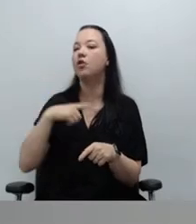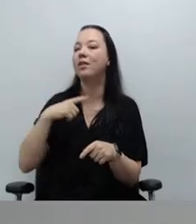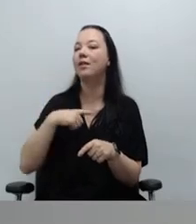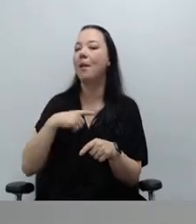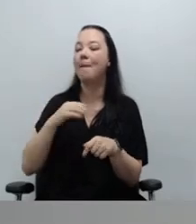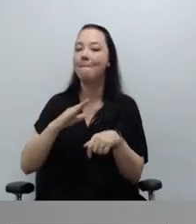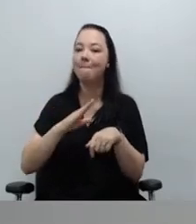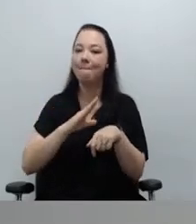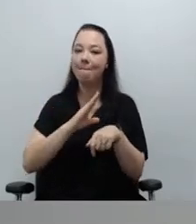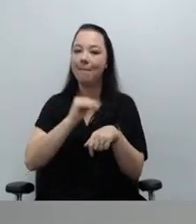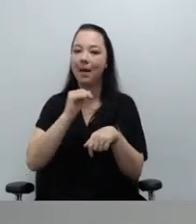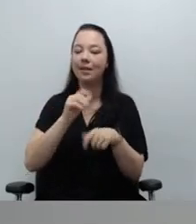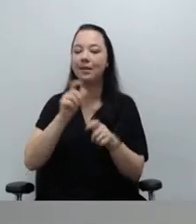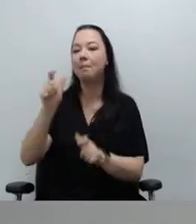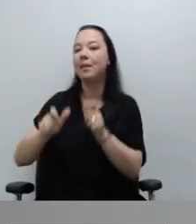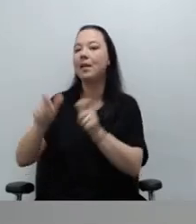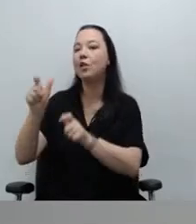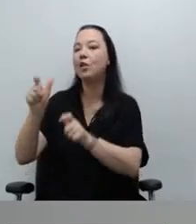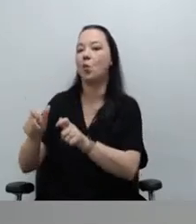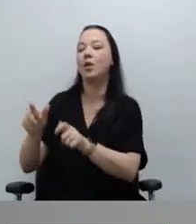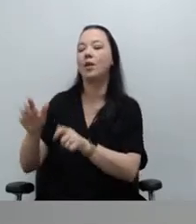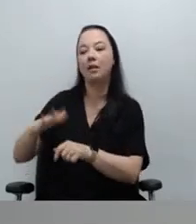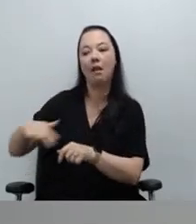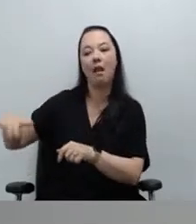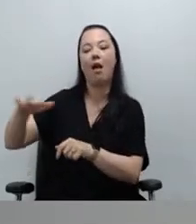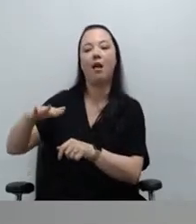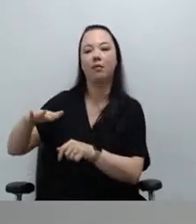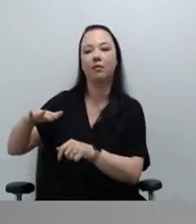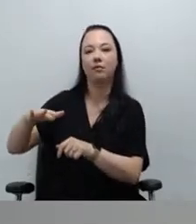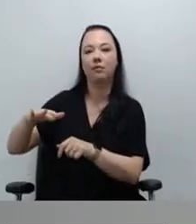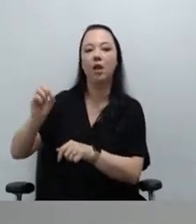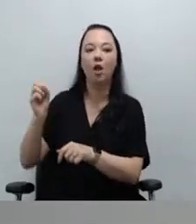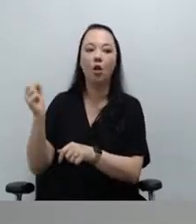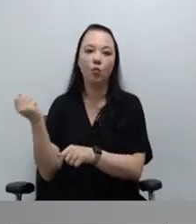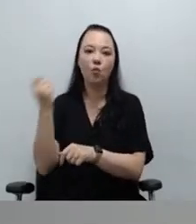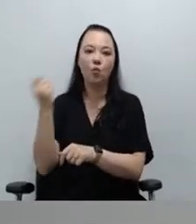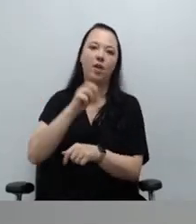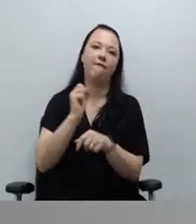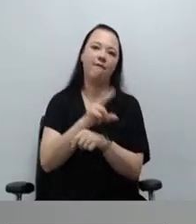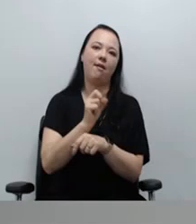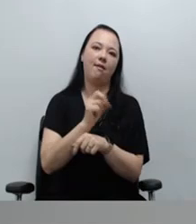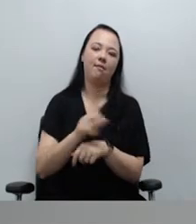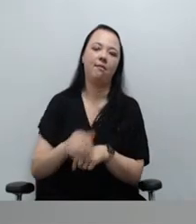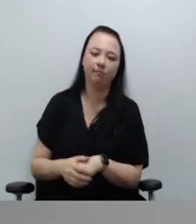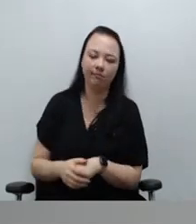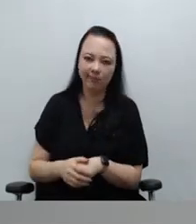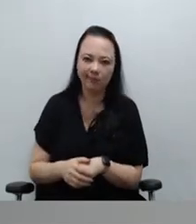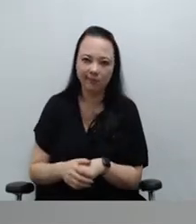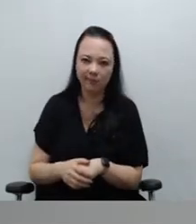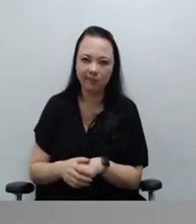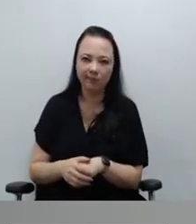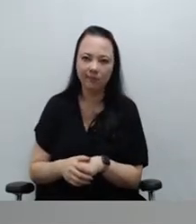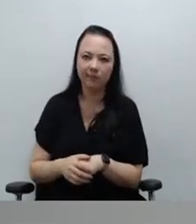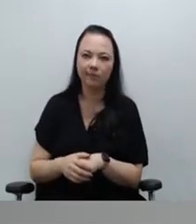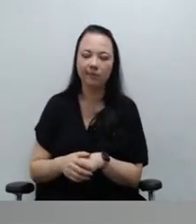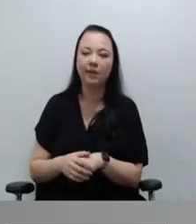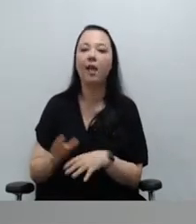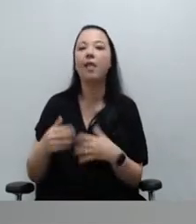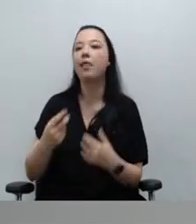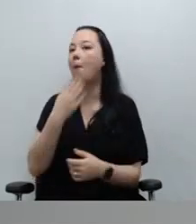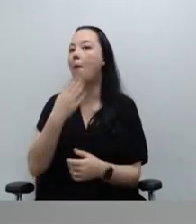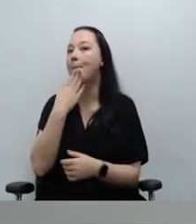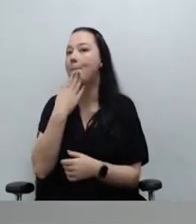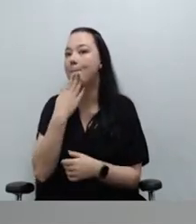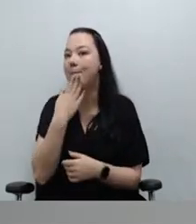pessoas acolhidas do que vagas. Então, eu reitero com esse conselho a necessidade de proteção das